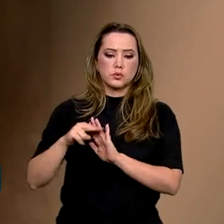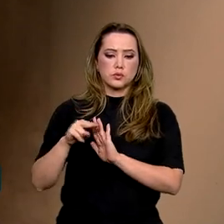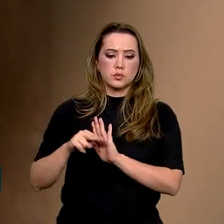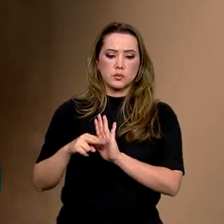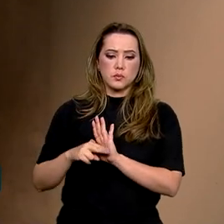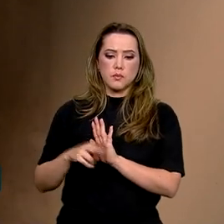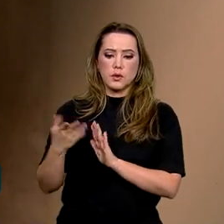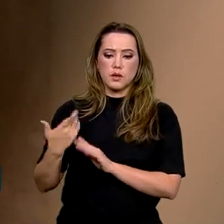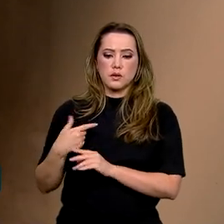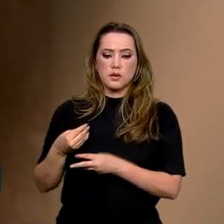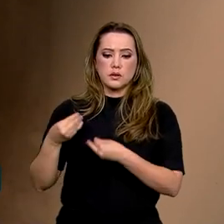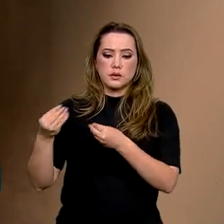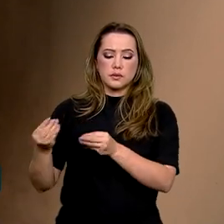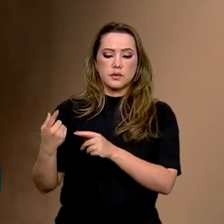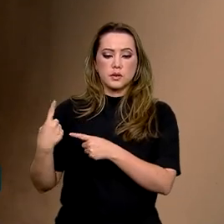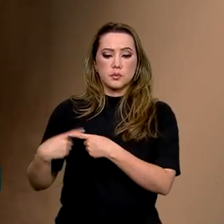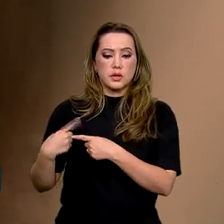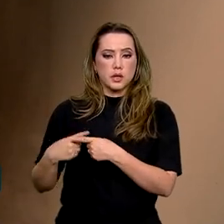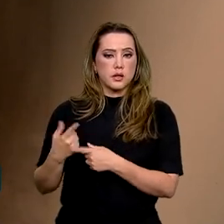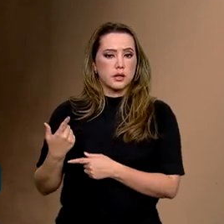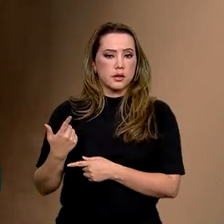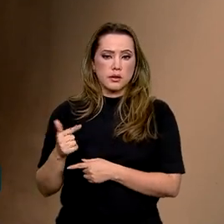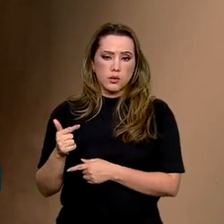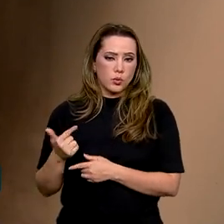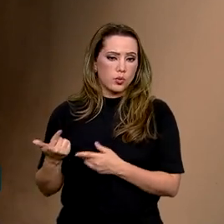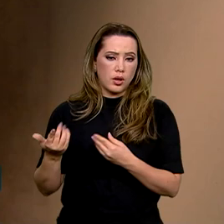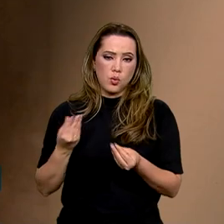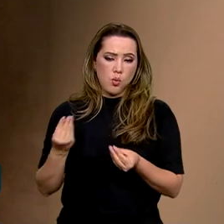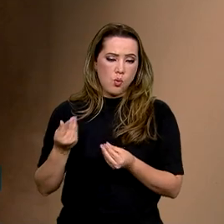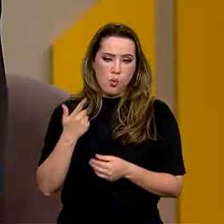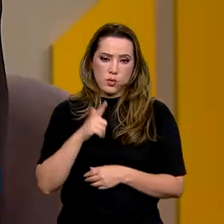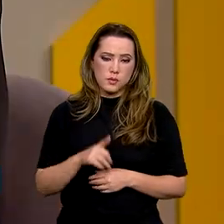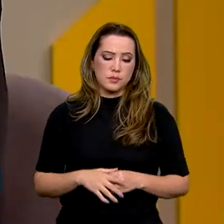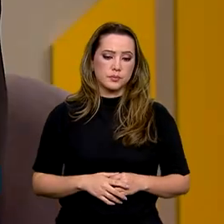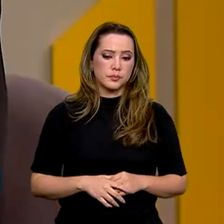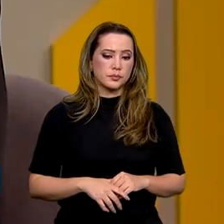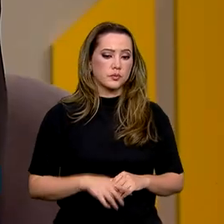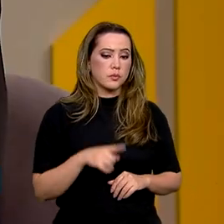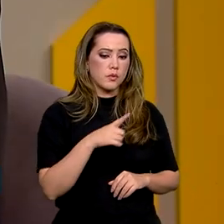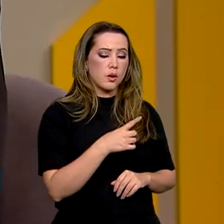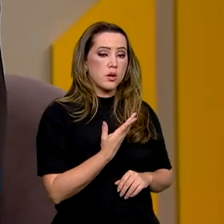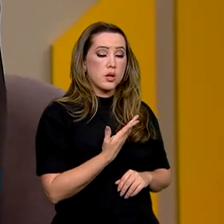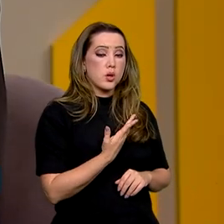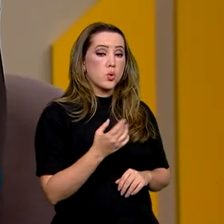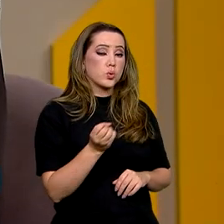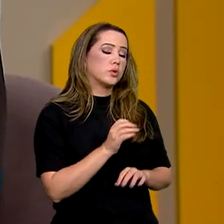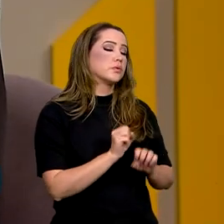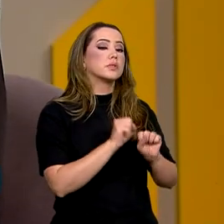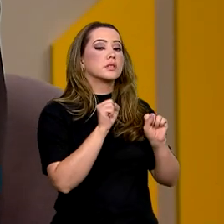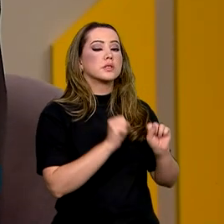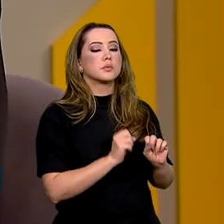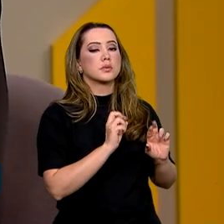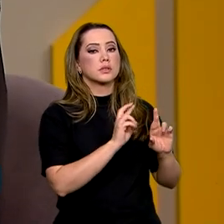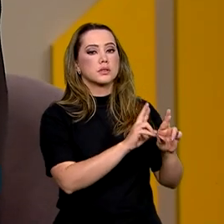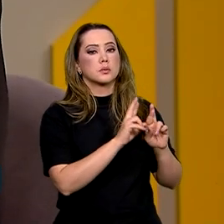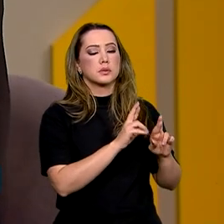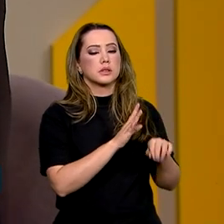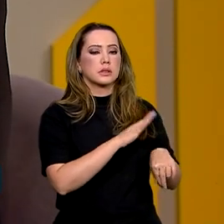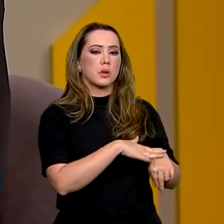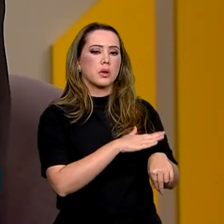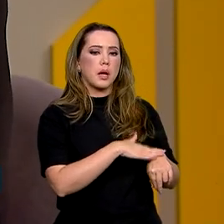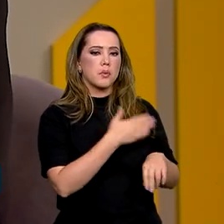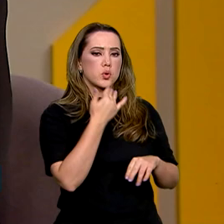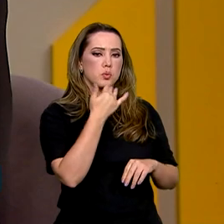ele está enviando, porque realmente também não tem um acesso bom. Secretária, com esse novo sistema, há uma expectativa de que o tempo